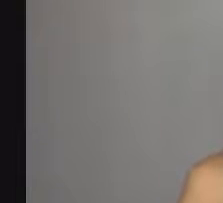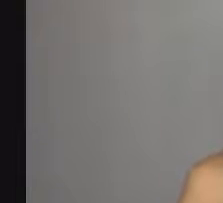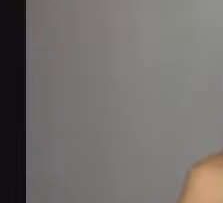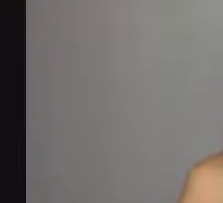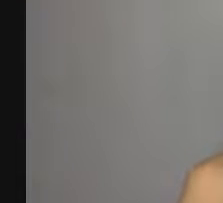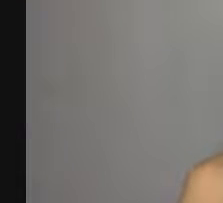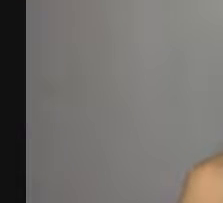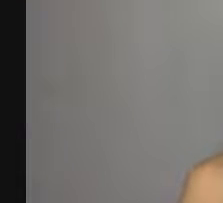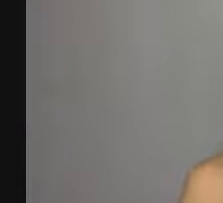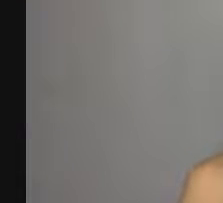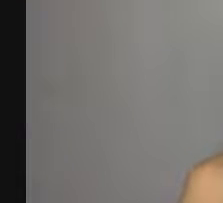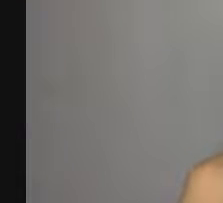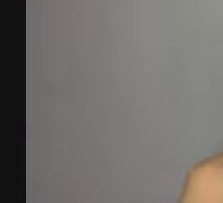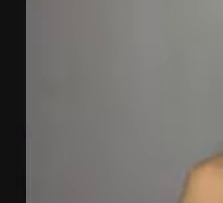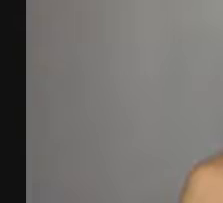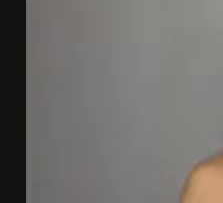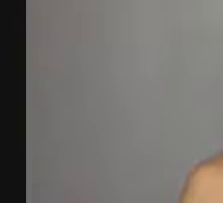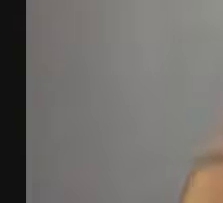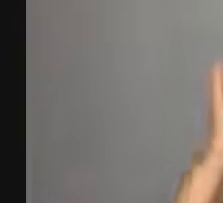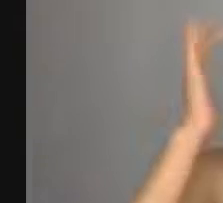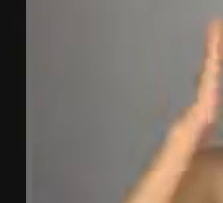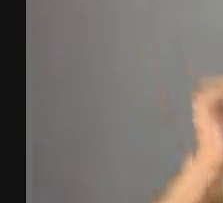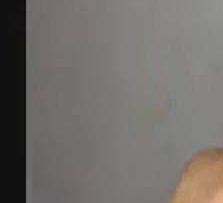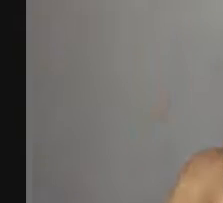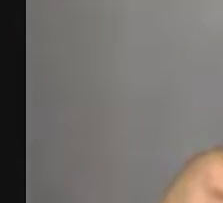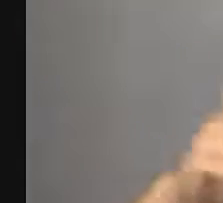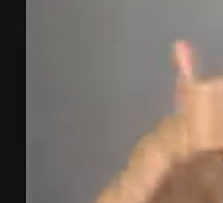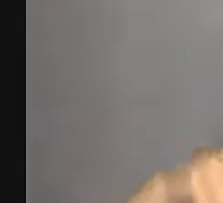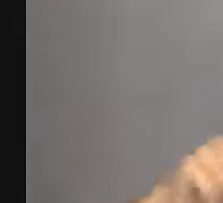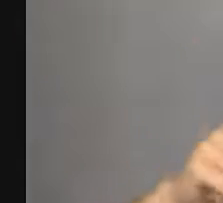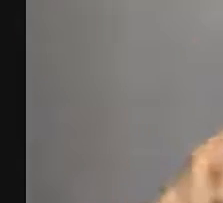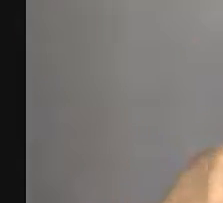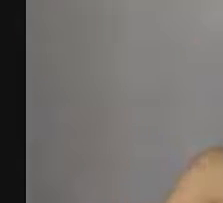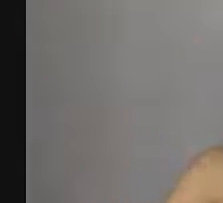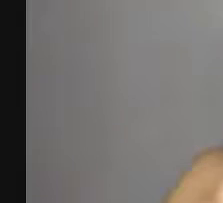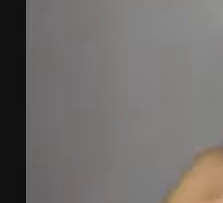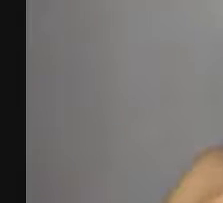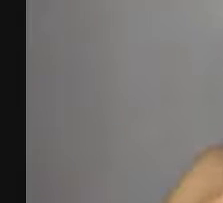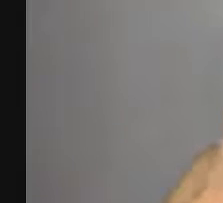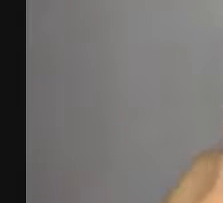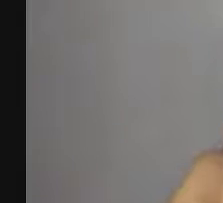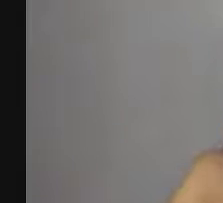Beleza. Então, é importante... Agora, acho que precisa compartilhar a tela de novo, por algum motivo.